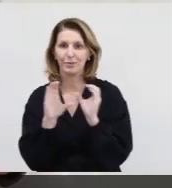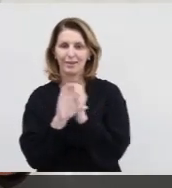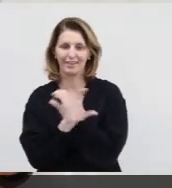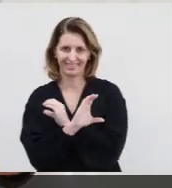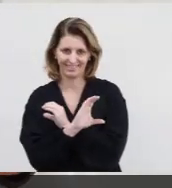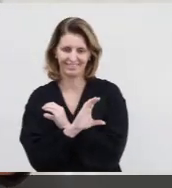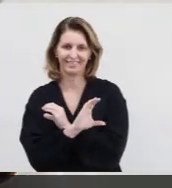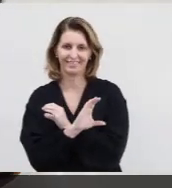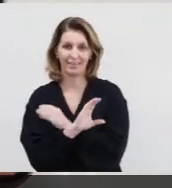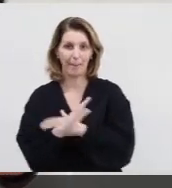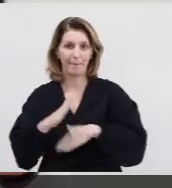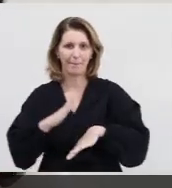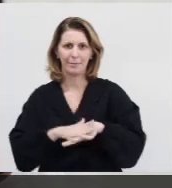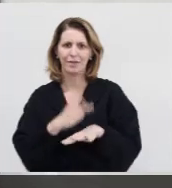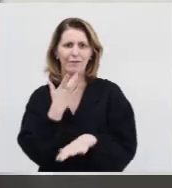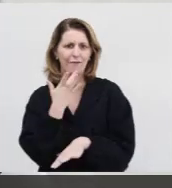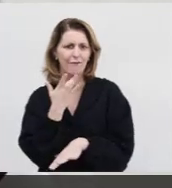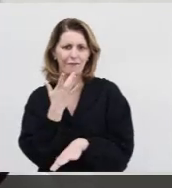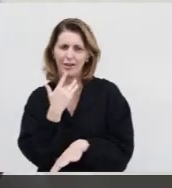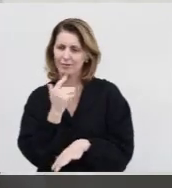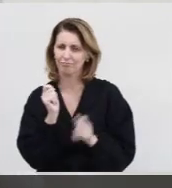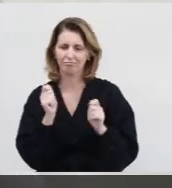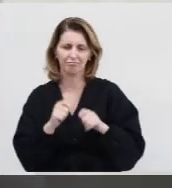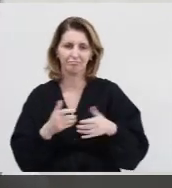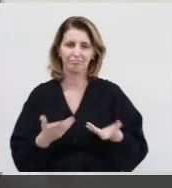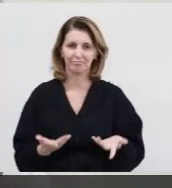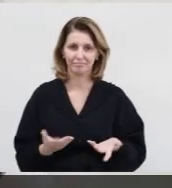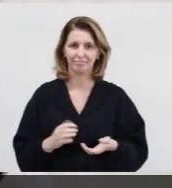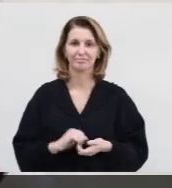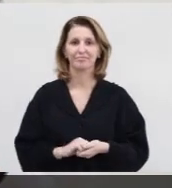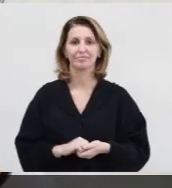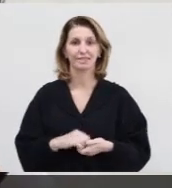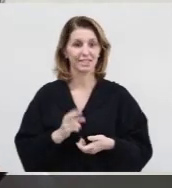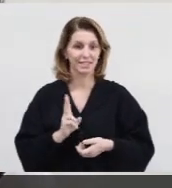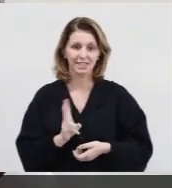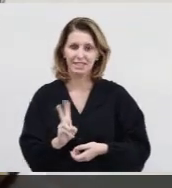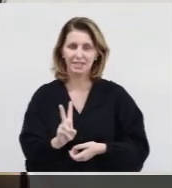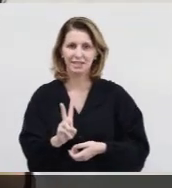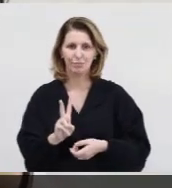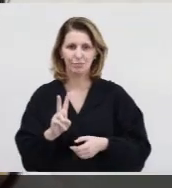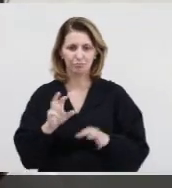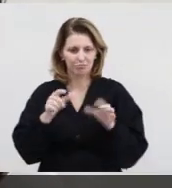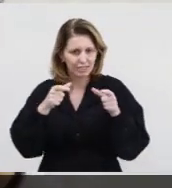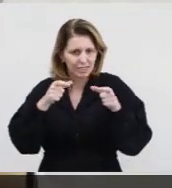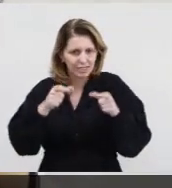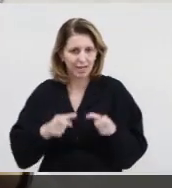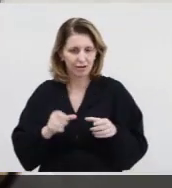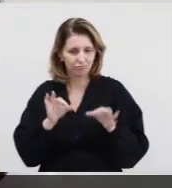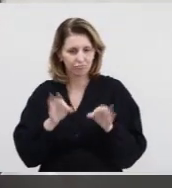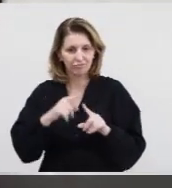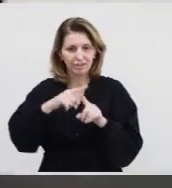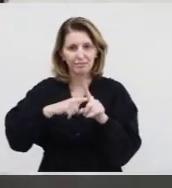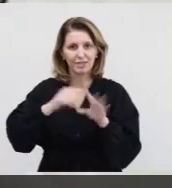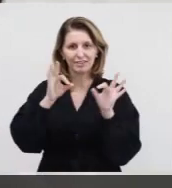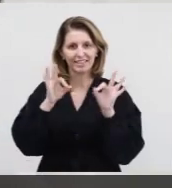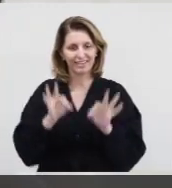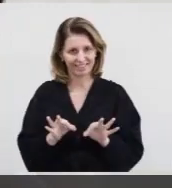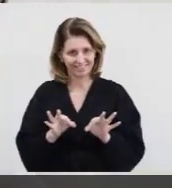e o mais disponível possível. Ele está sempre na medida certa, na temperatura certa,